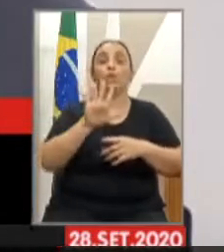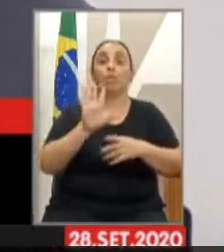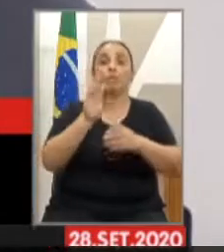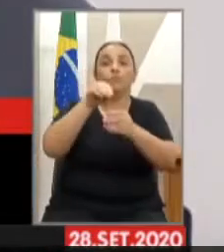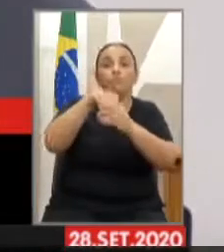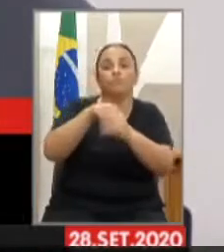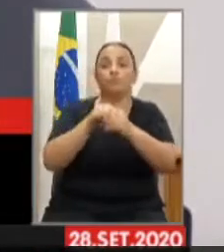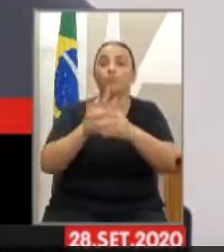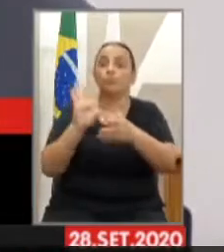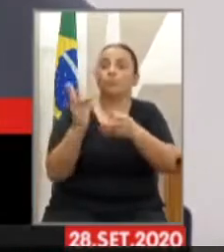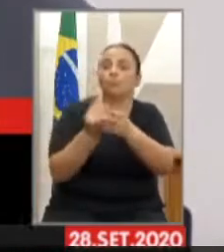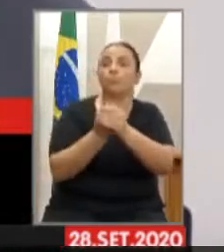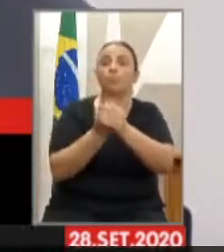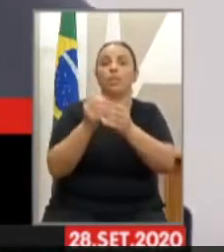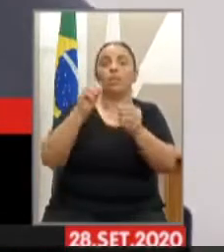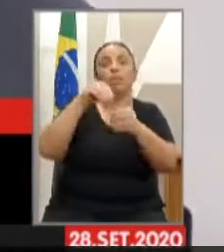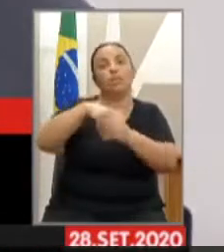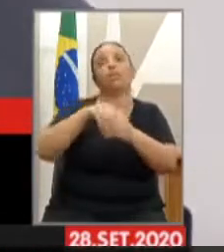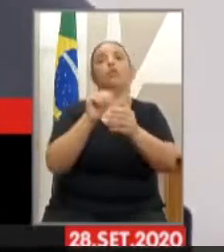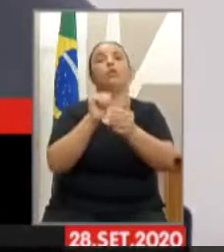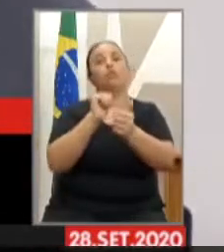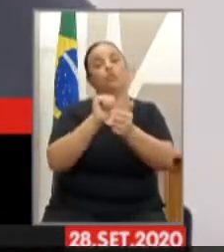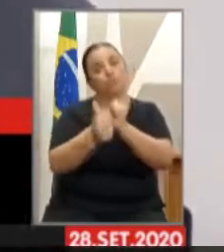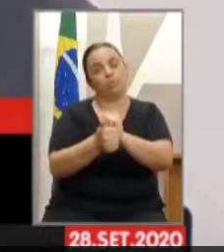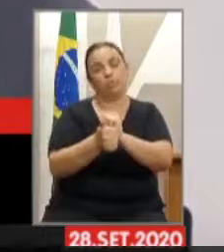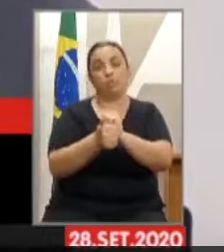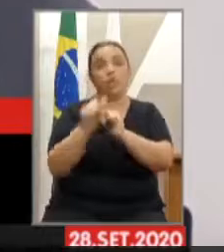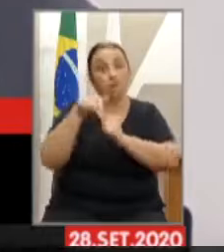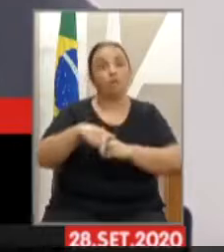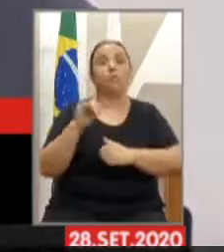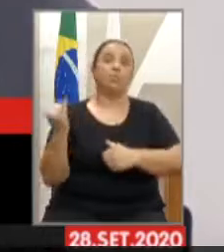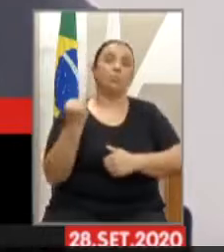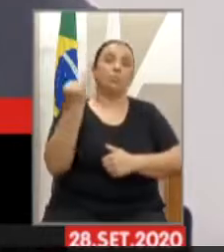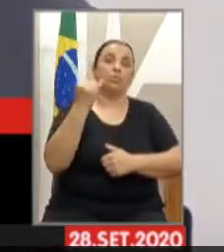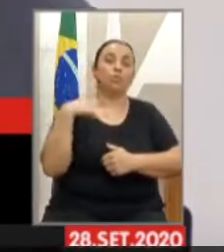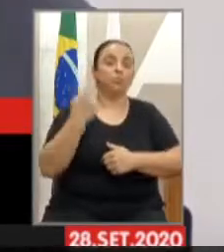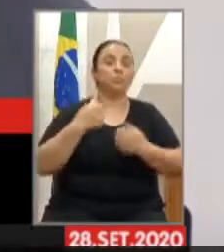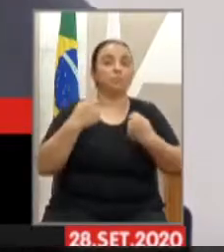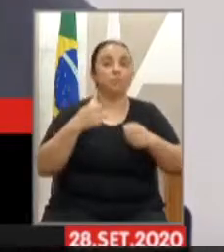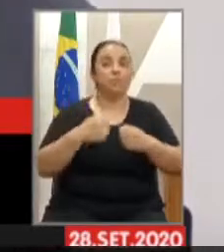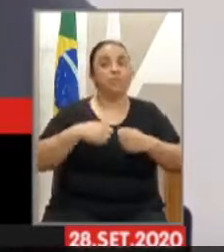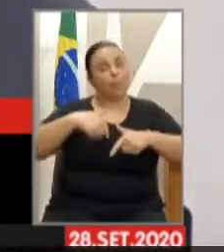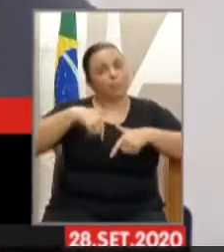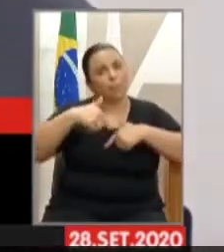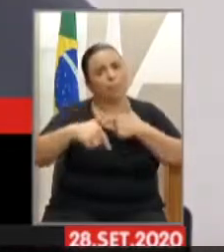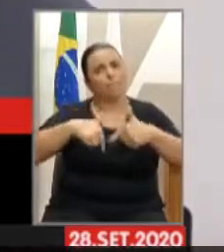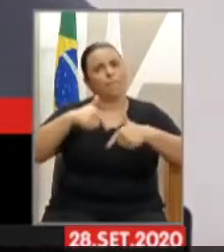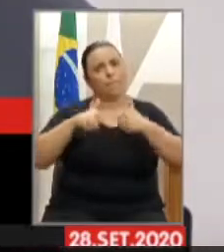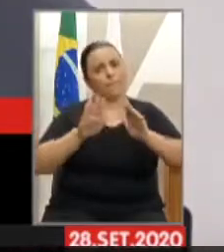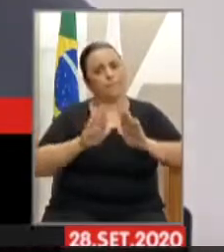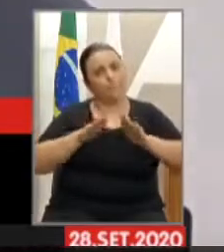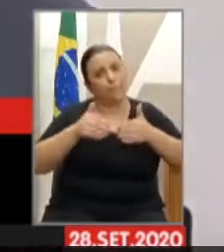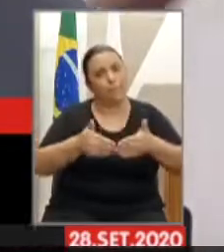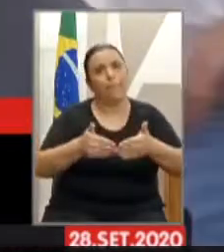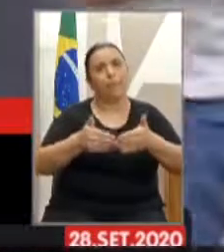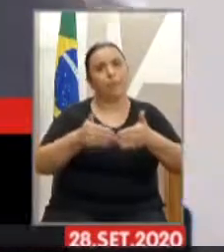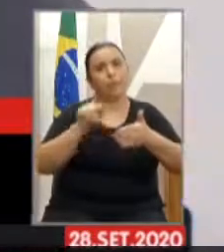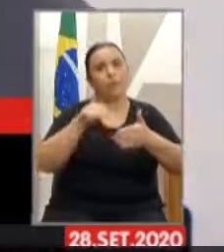Isso é de suma importância. Temos que fazer alguns trabalhos. A secretaria,